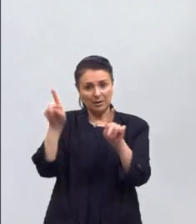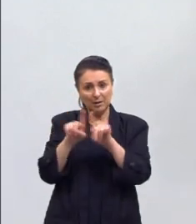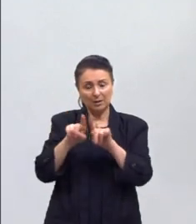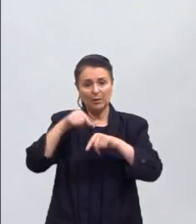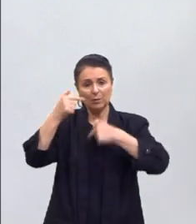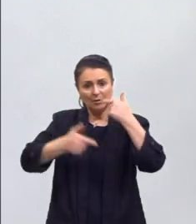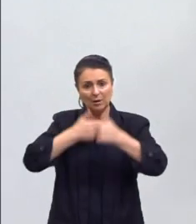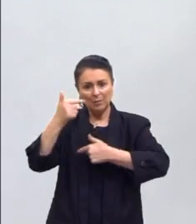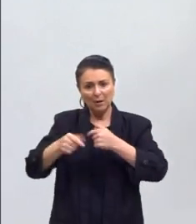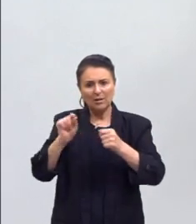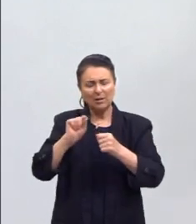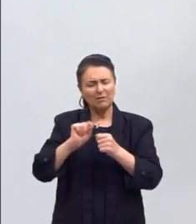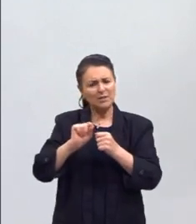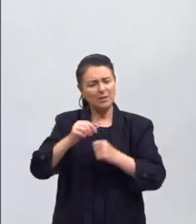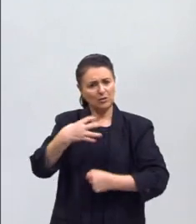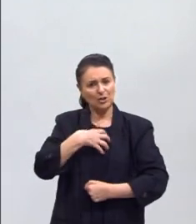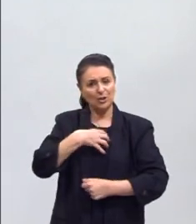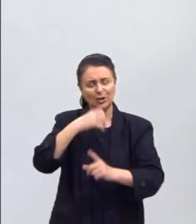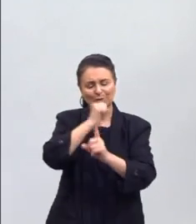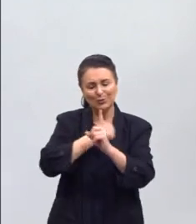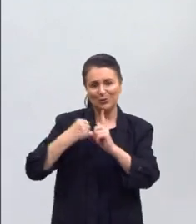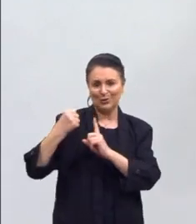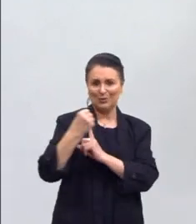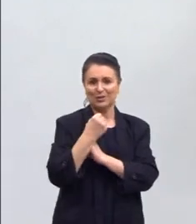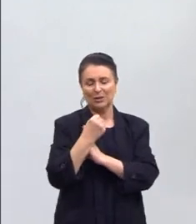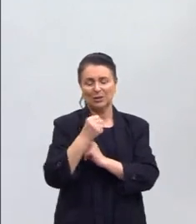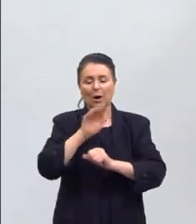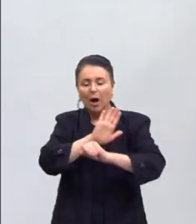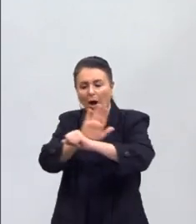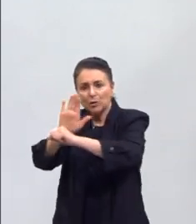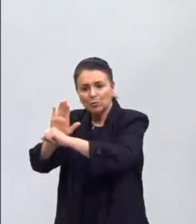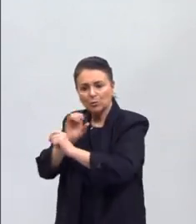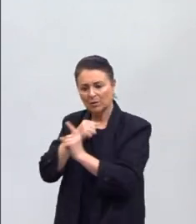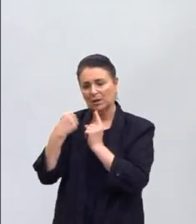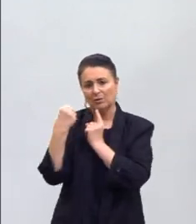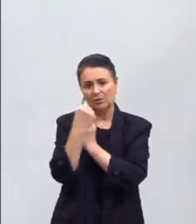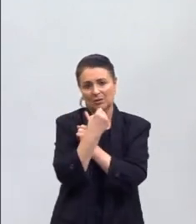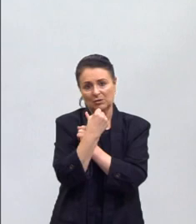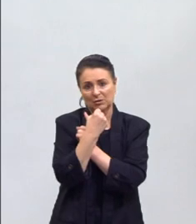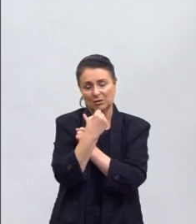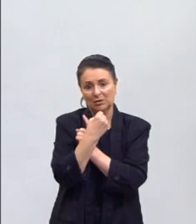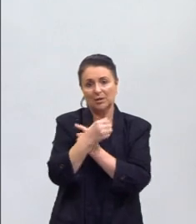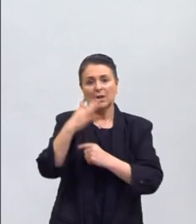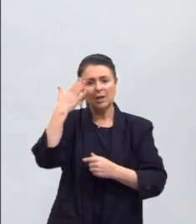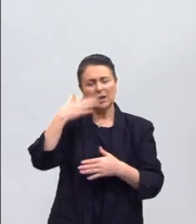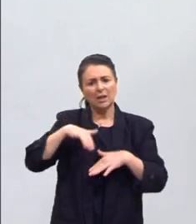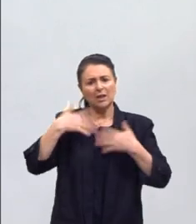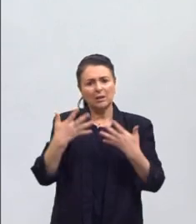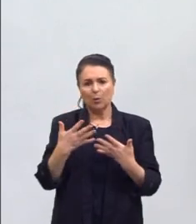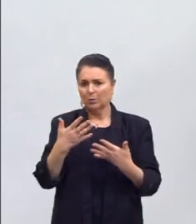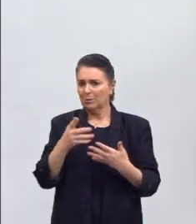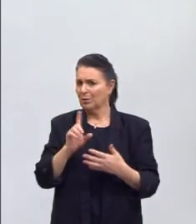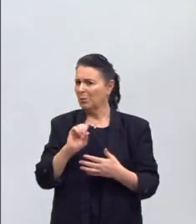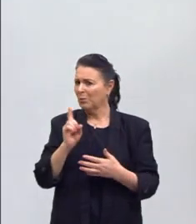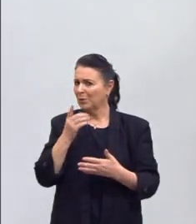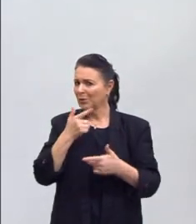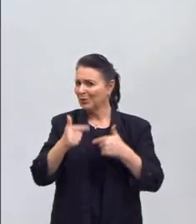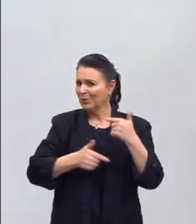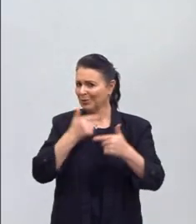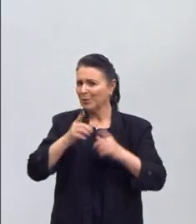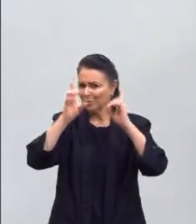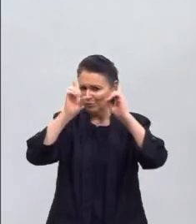trabalhos que façam sentido socialmente, que ajudem a sociedade. Então, quer dizer que nem todo trabalho vai nos